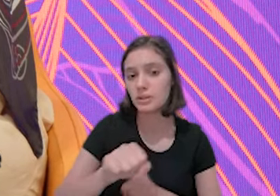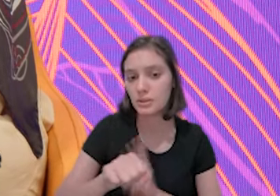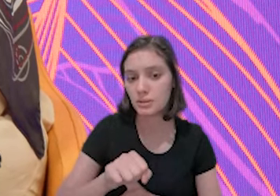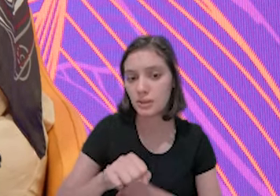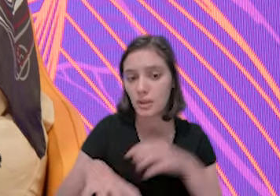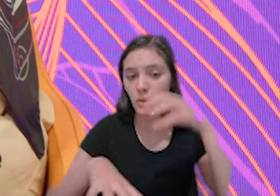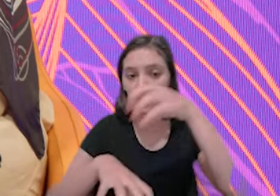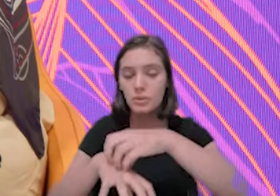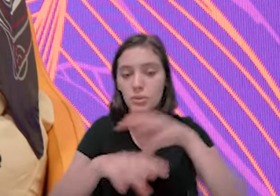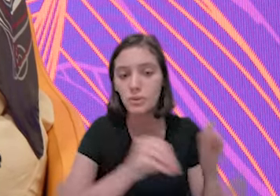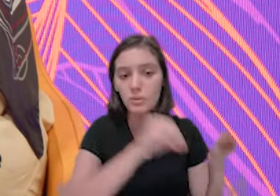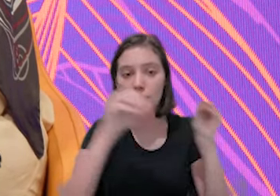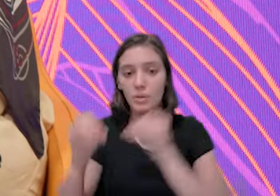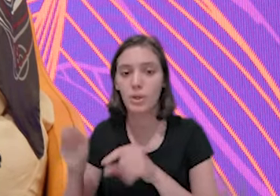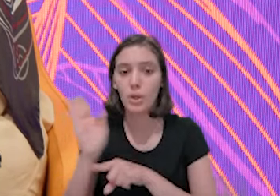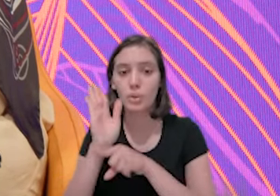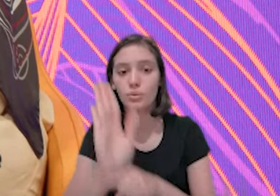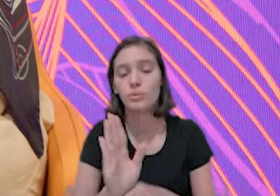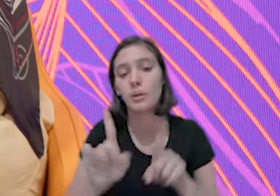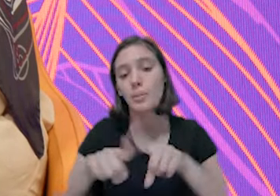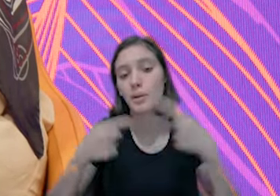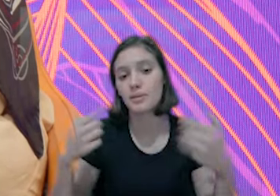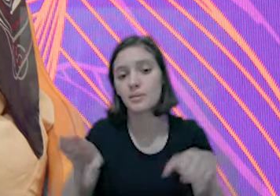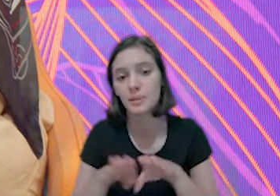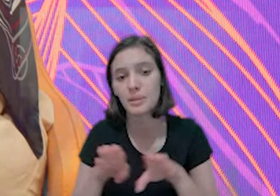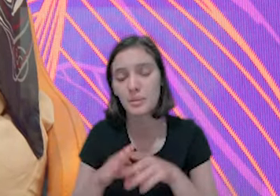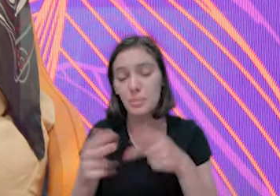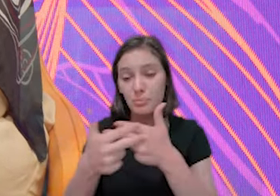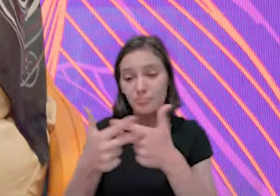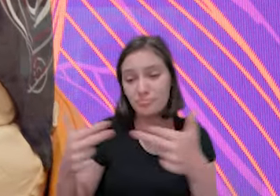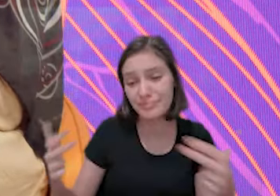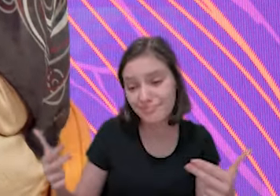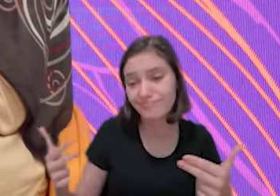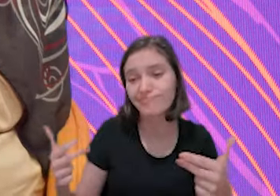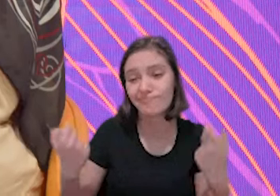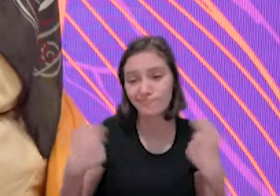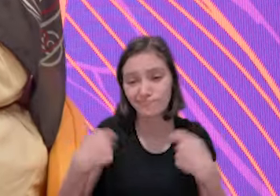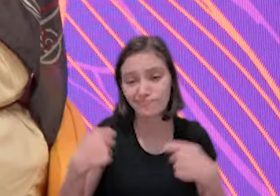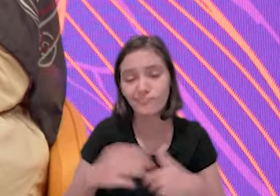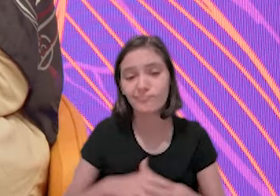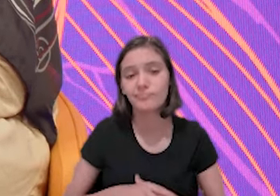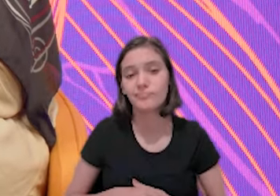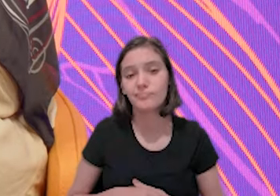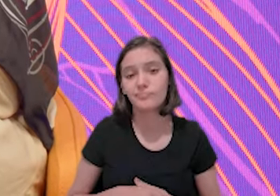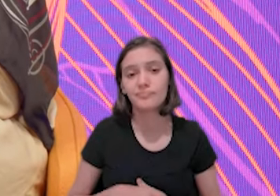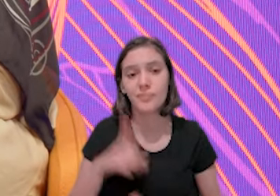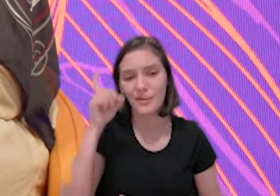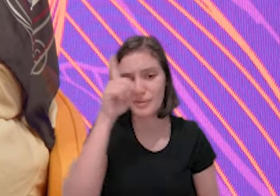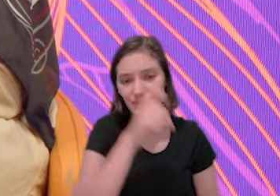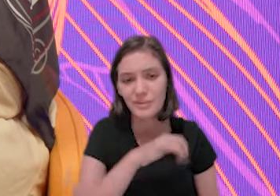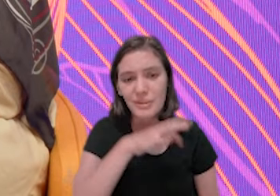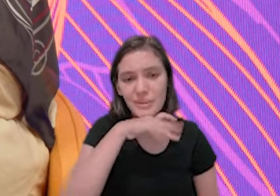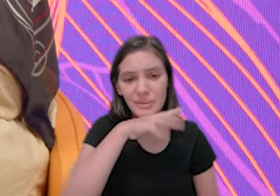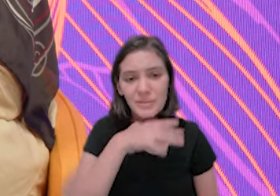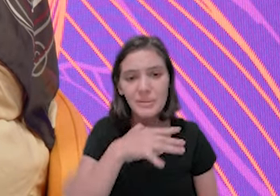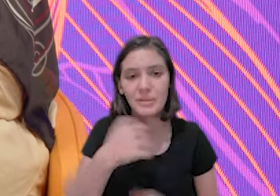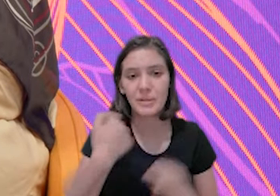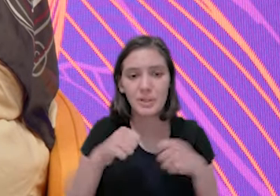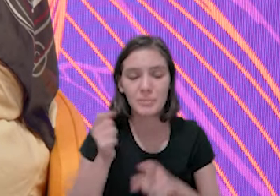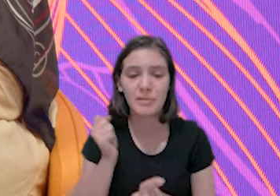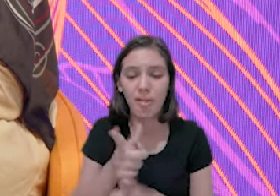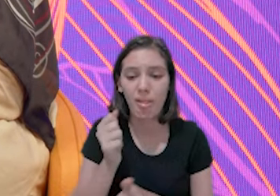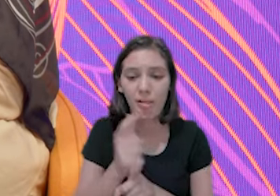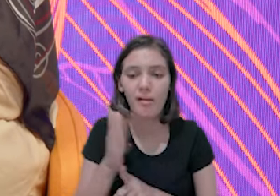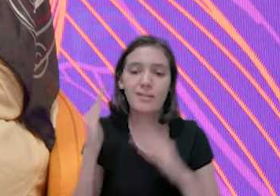esse tempo, o centro imigrante ajuda a gente, mas também precisa de muitas coisas, né? Foi muito